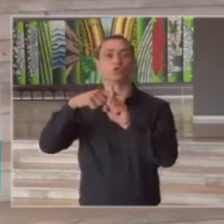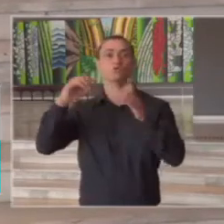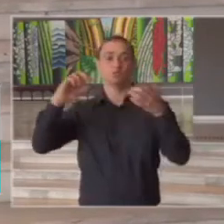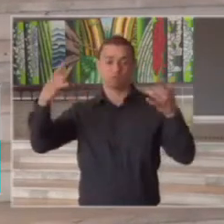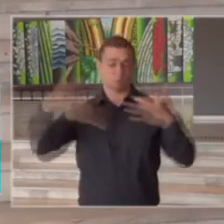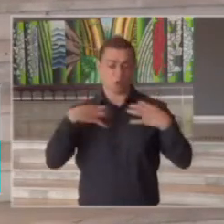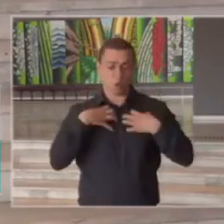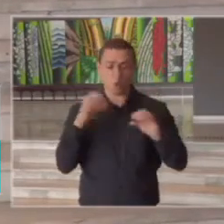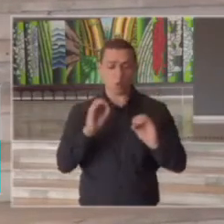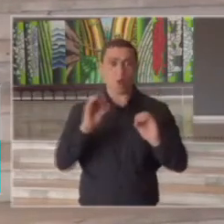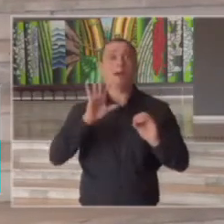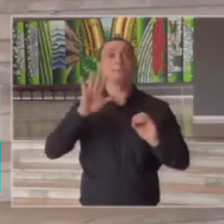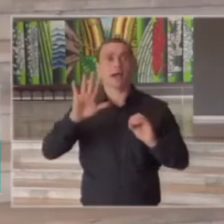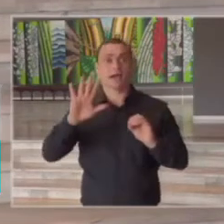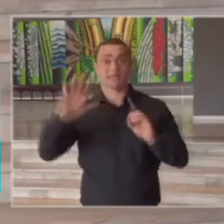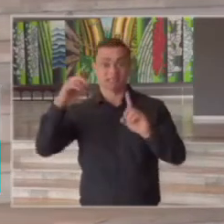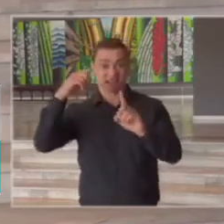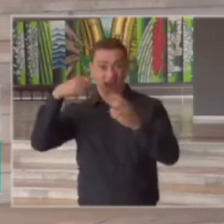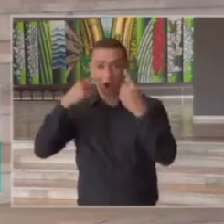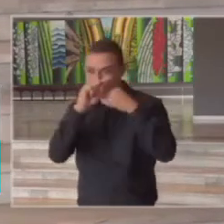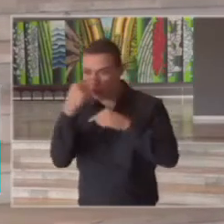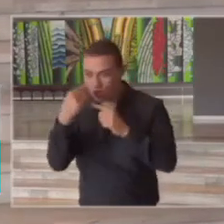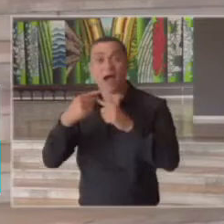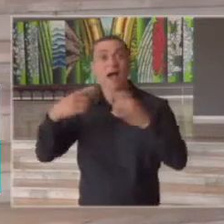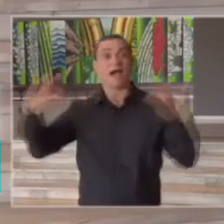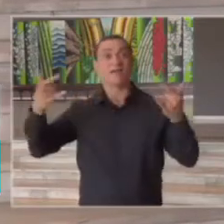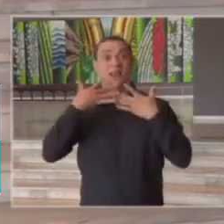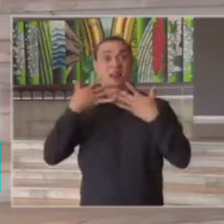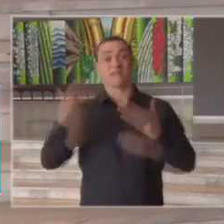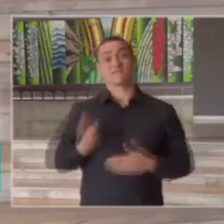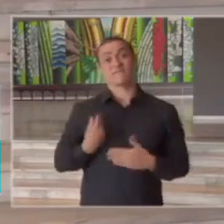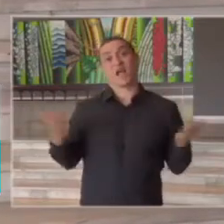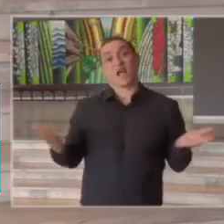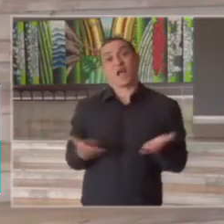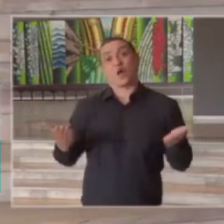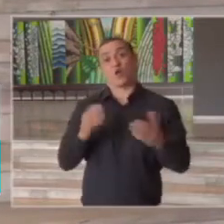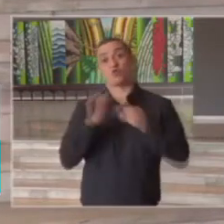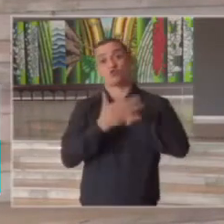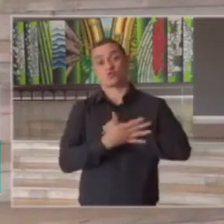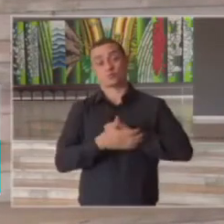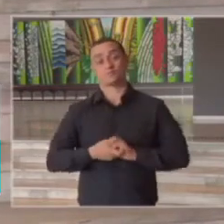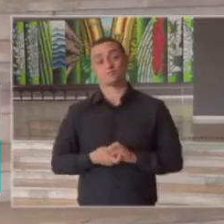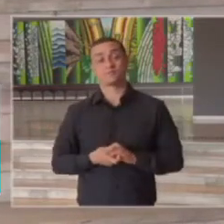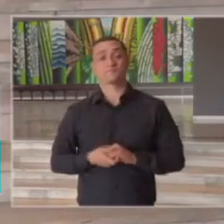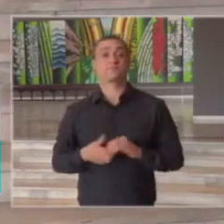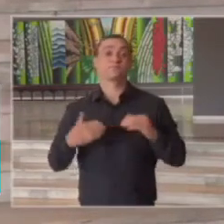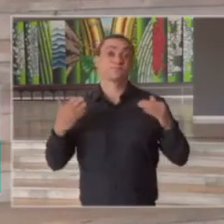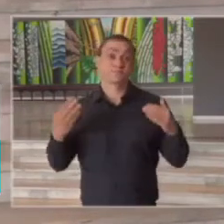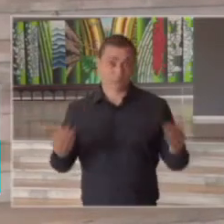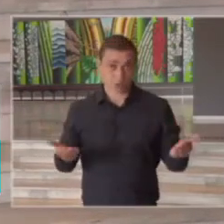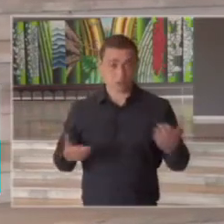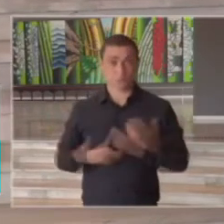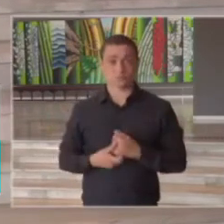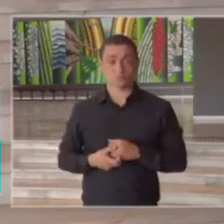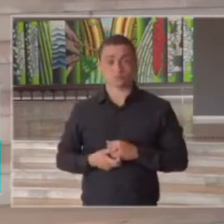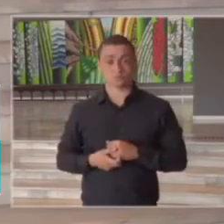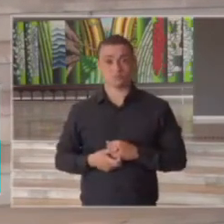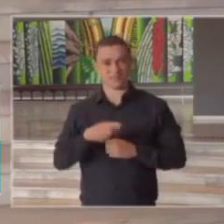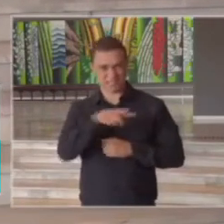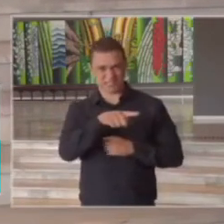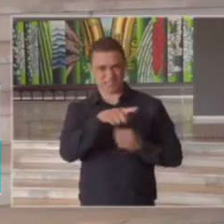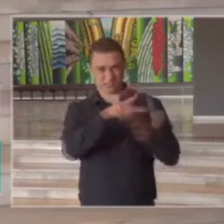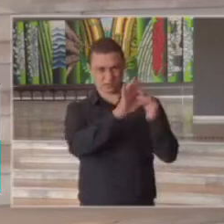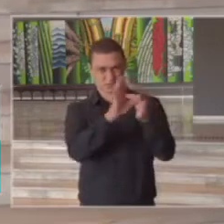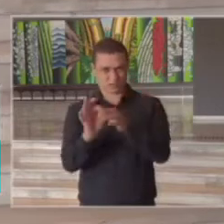assintomáticos que tiveram contato ou que tem suspeito de estarem infectados então é nesse contexto